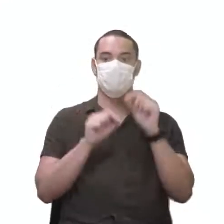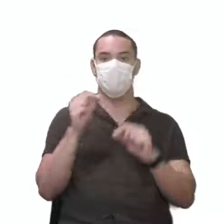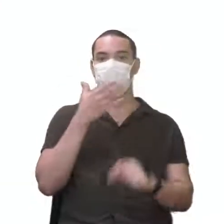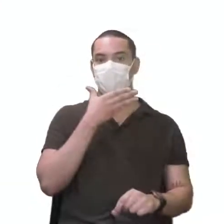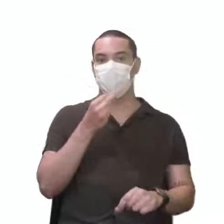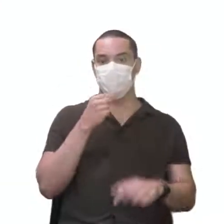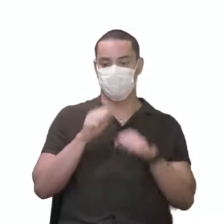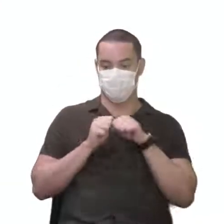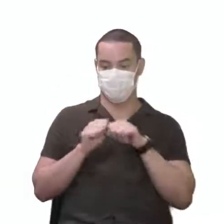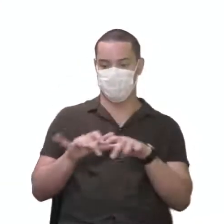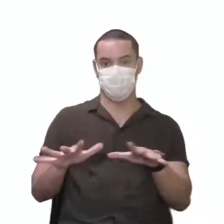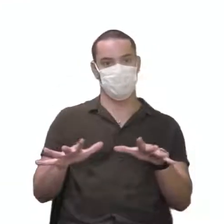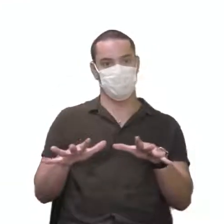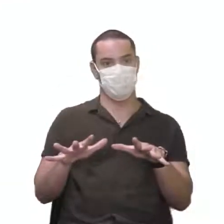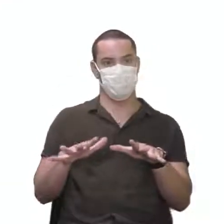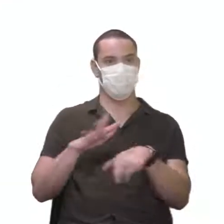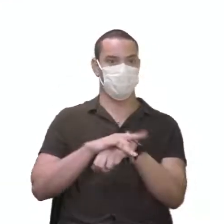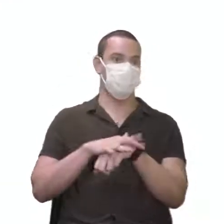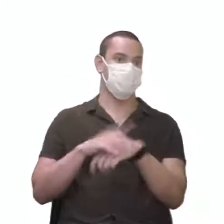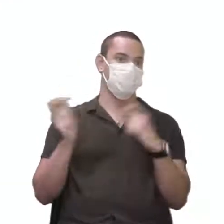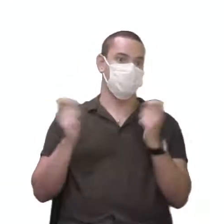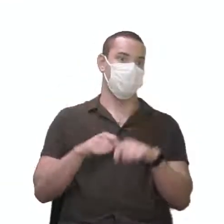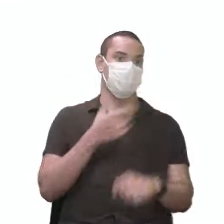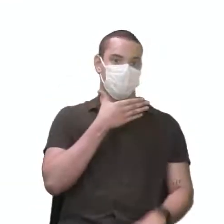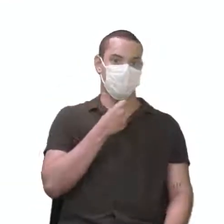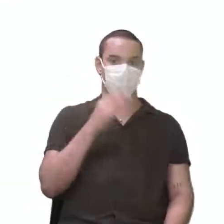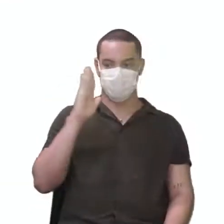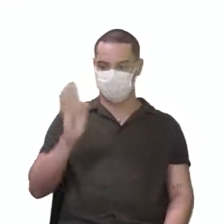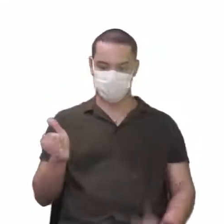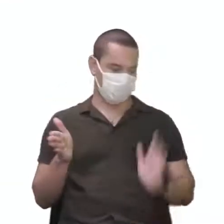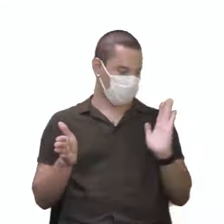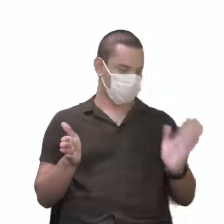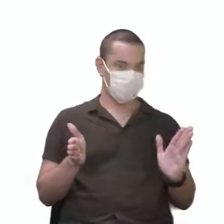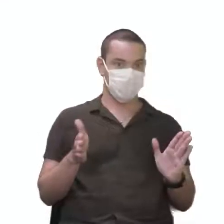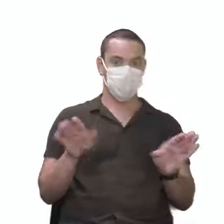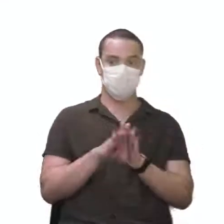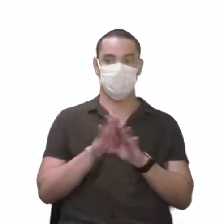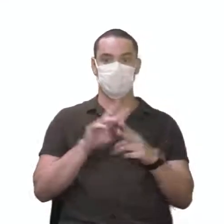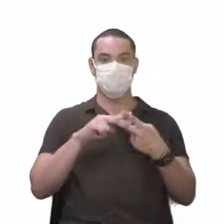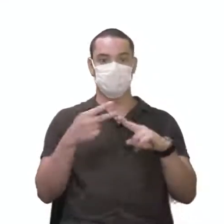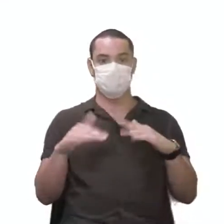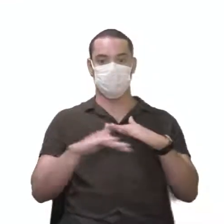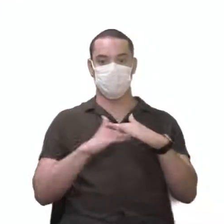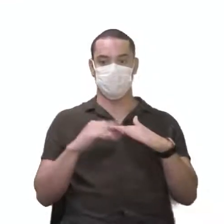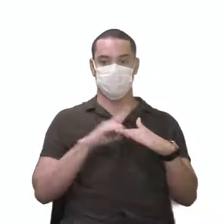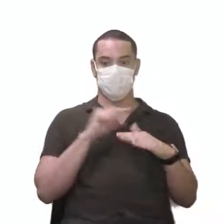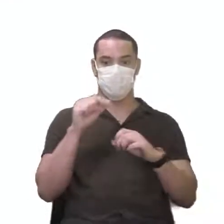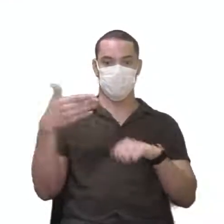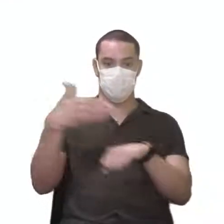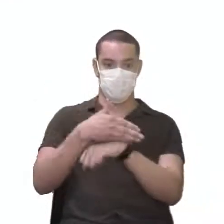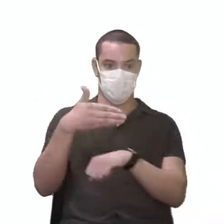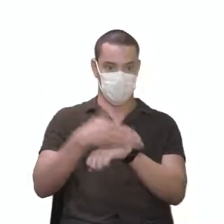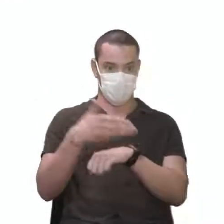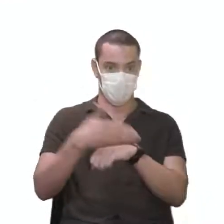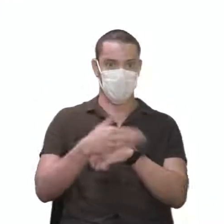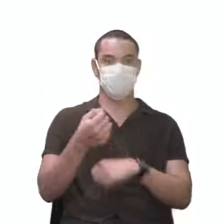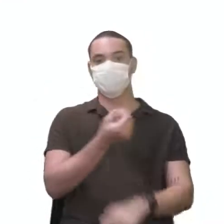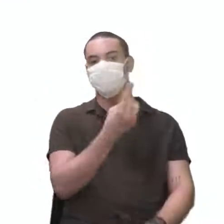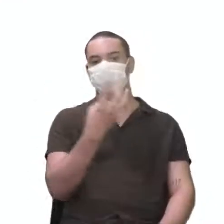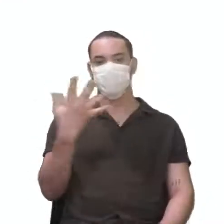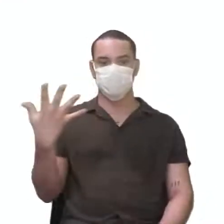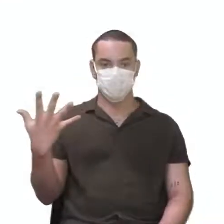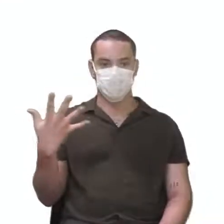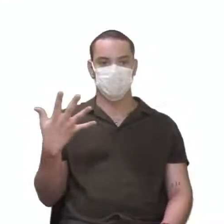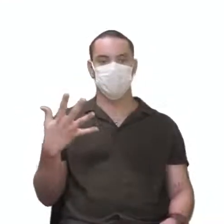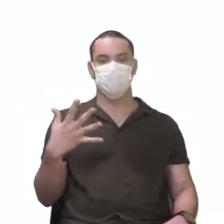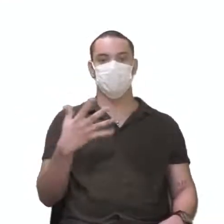essa doença ou essa anomalia, vai afetar apenas os homens. E na herança recessiva, você tem essa frequência, né? De indivíduos,